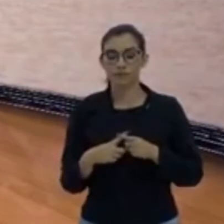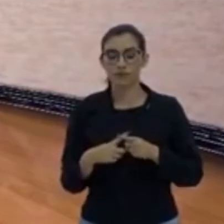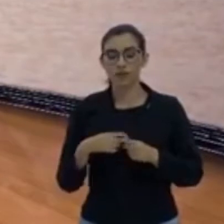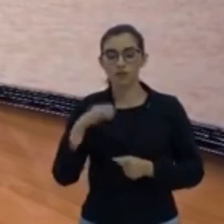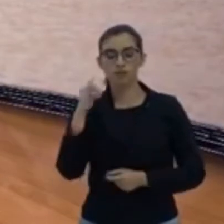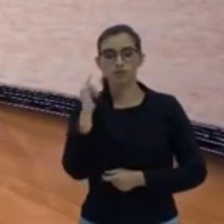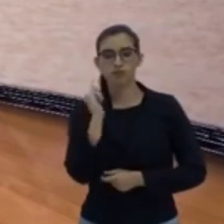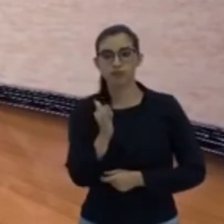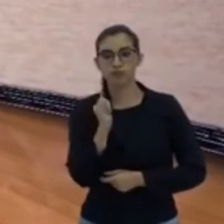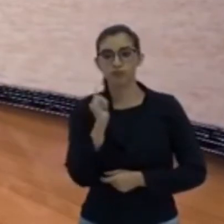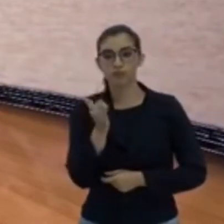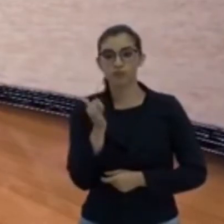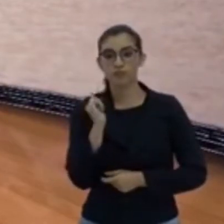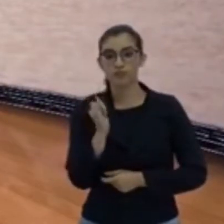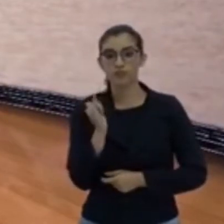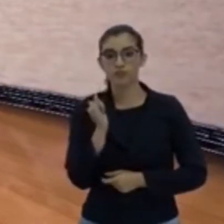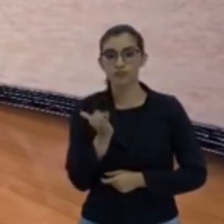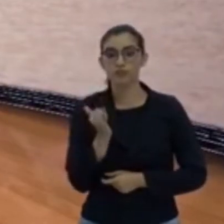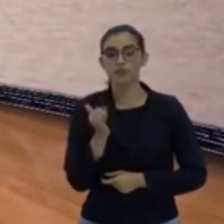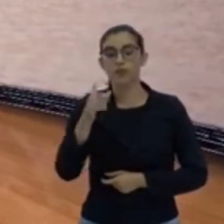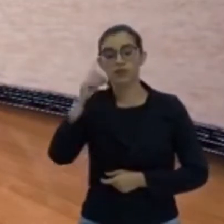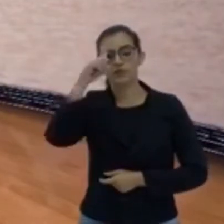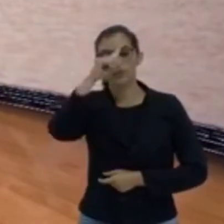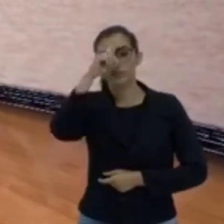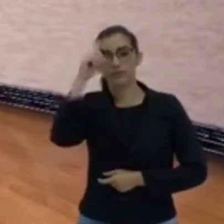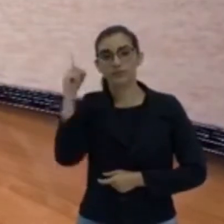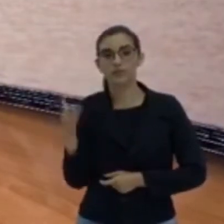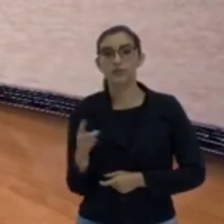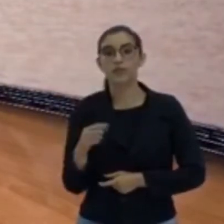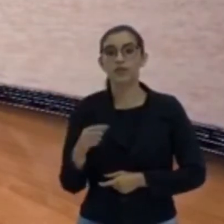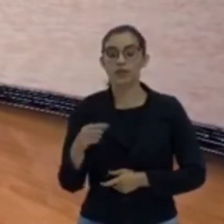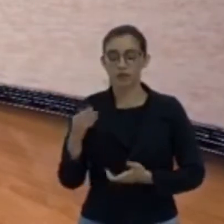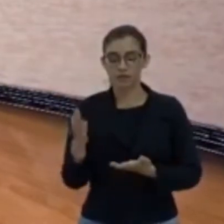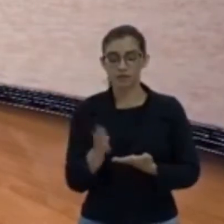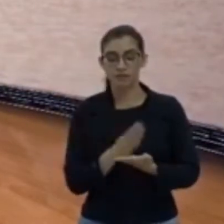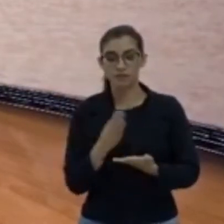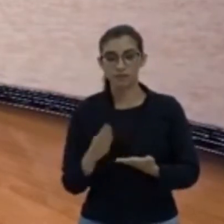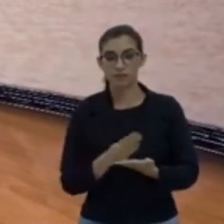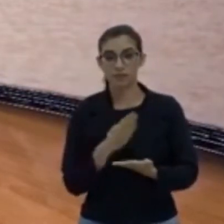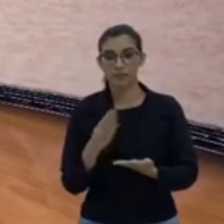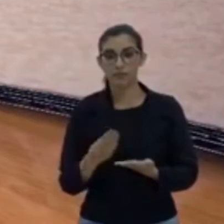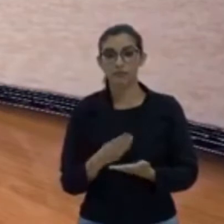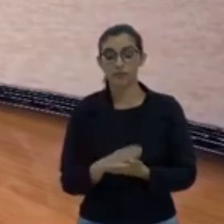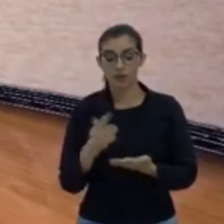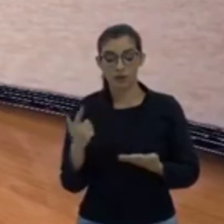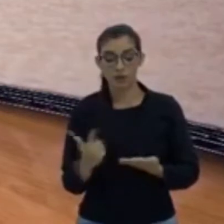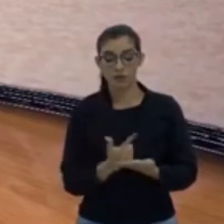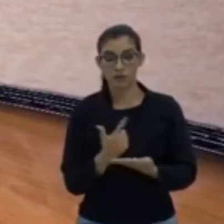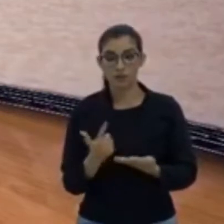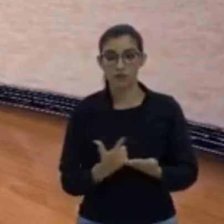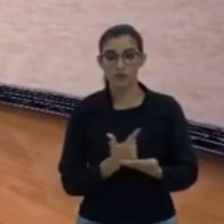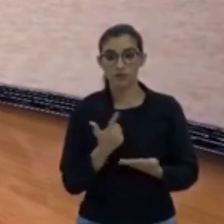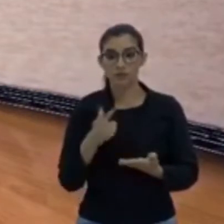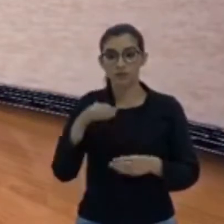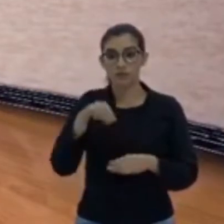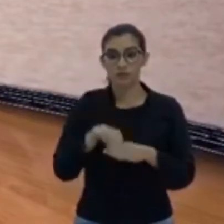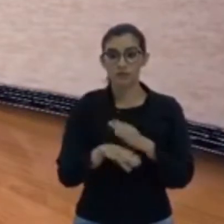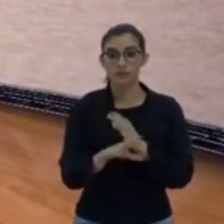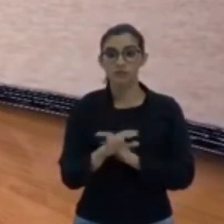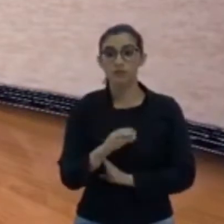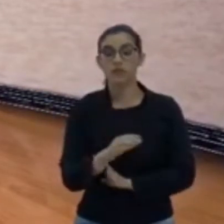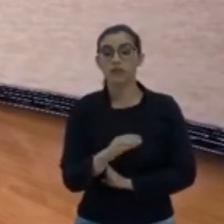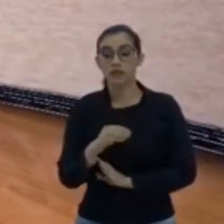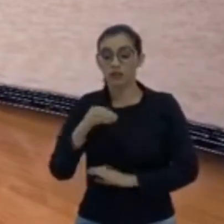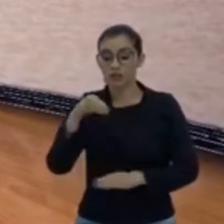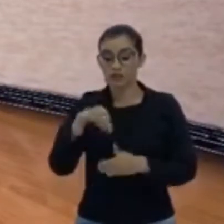informações que estão no teu dia a dia, que estão no teu caderno, que estão nos teus livros, que estão na tua